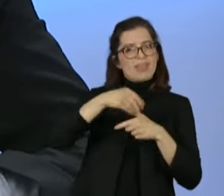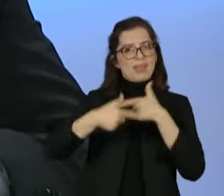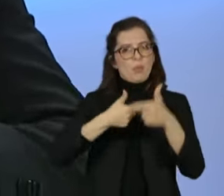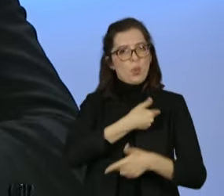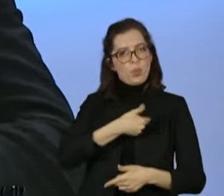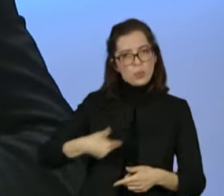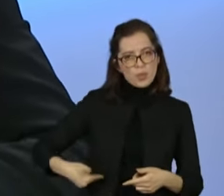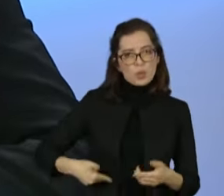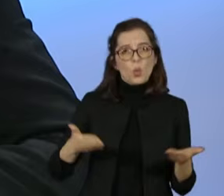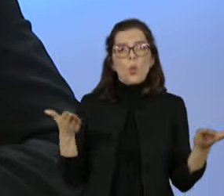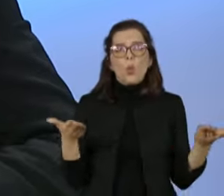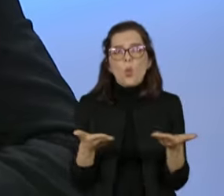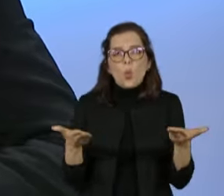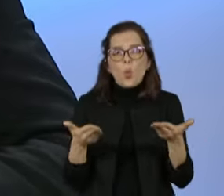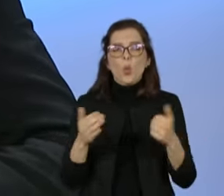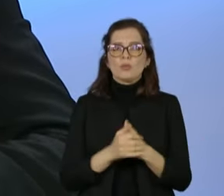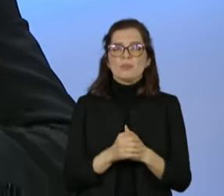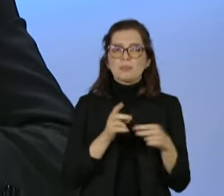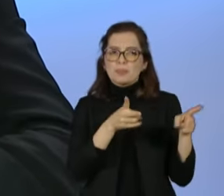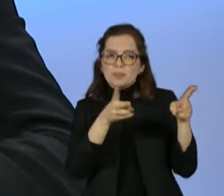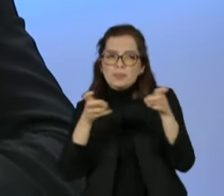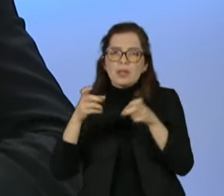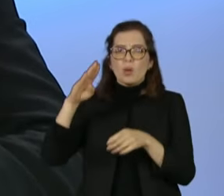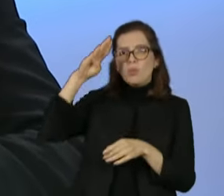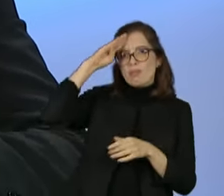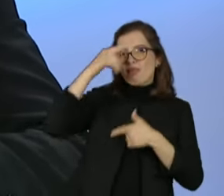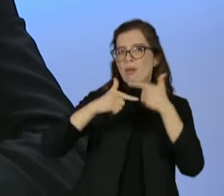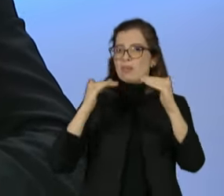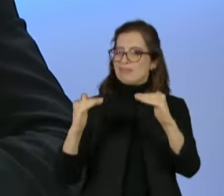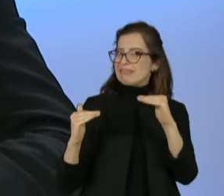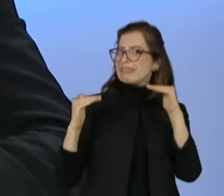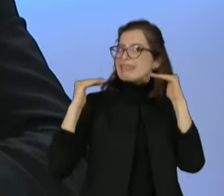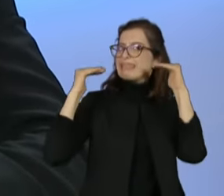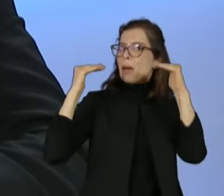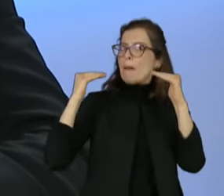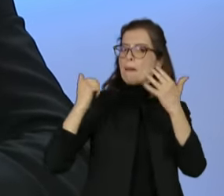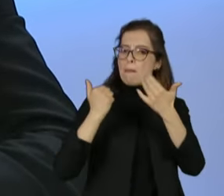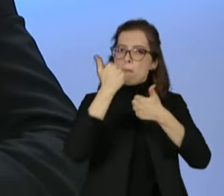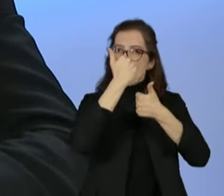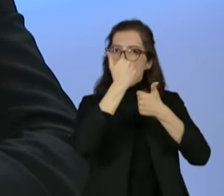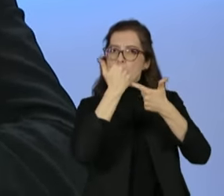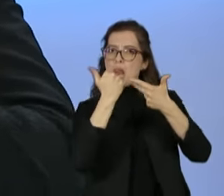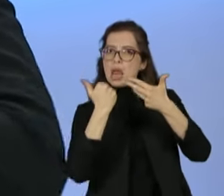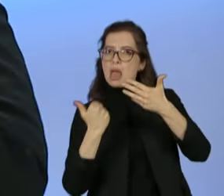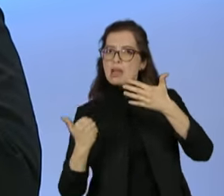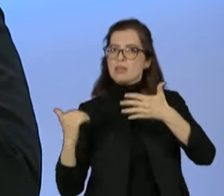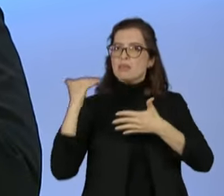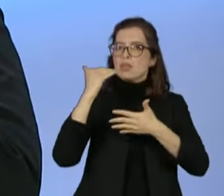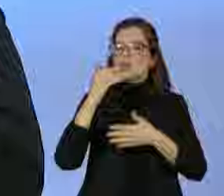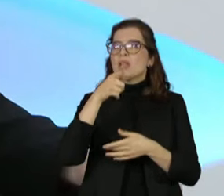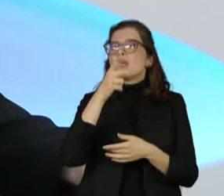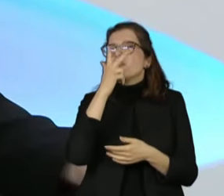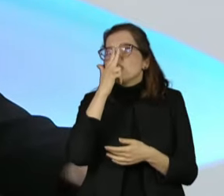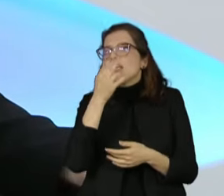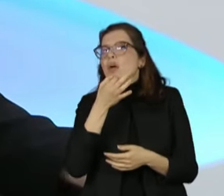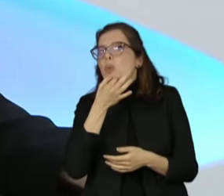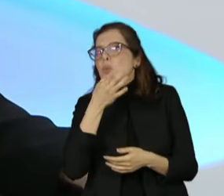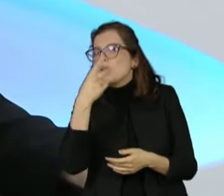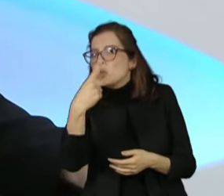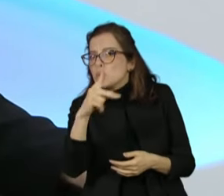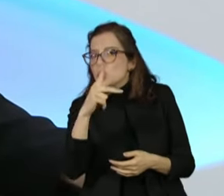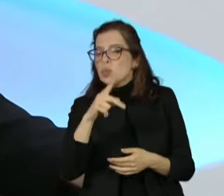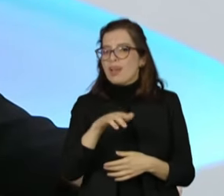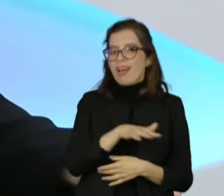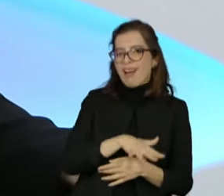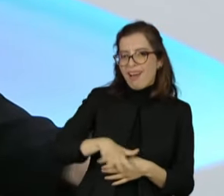política. Gostaria de primeiro fazer uma pergunta, na sua visão, qual o papel das Forças Armadas no mundo político? E, além